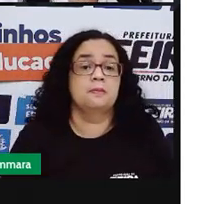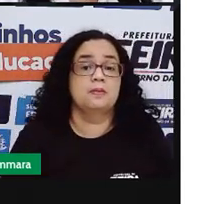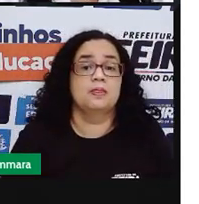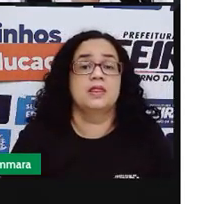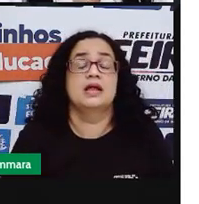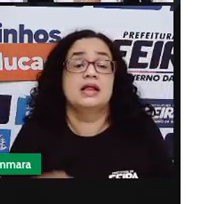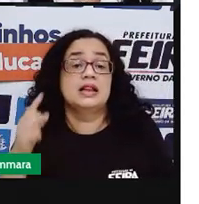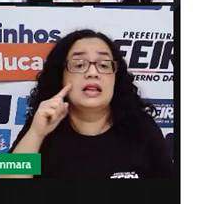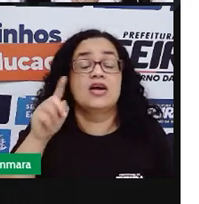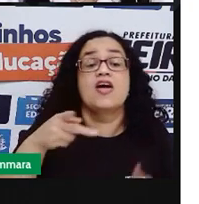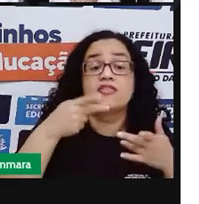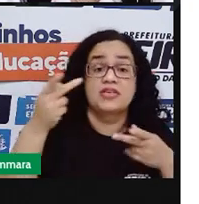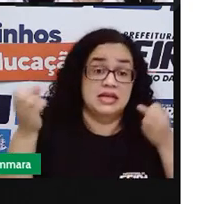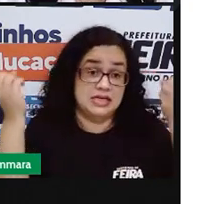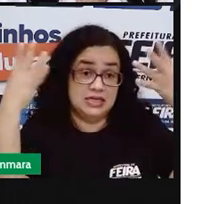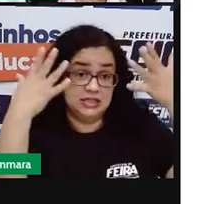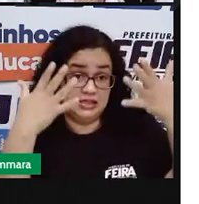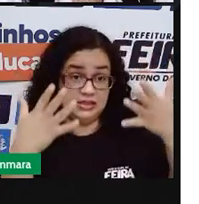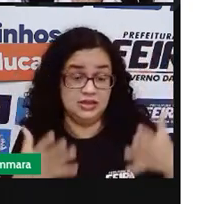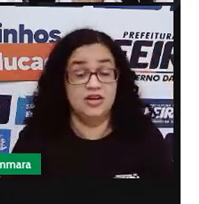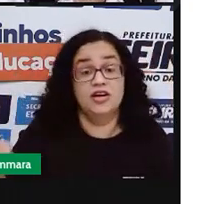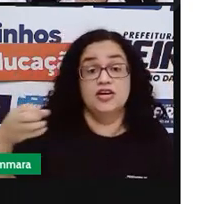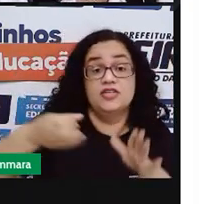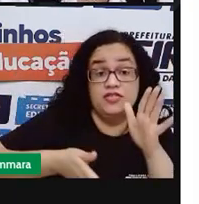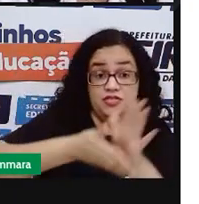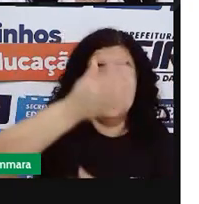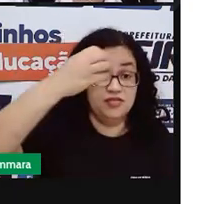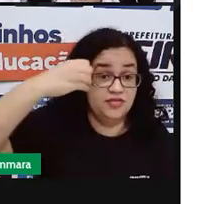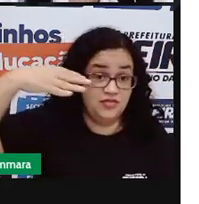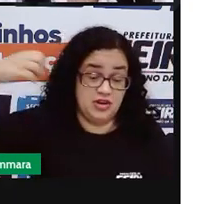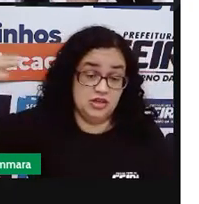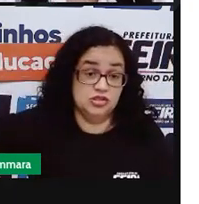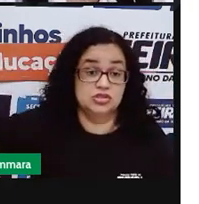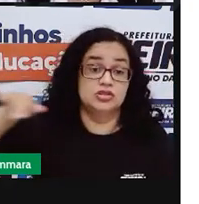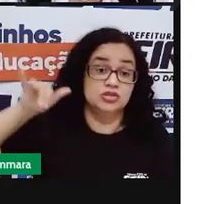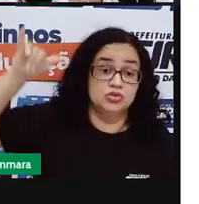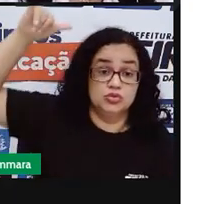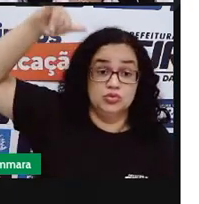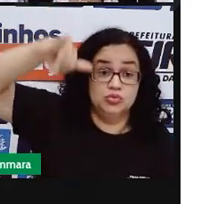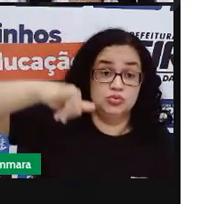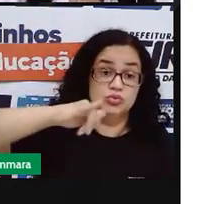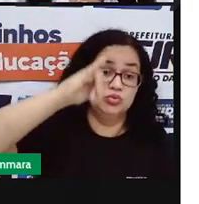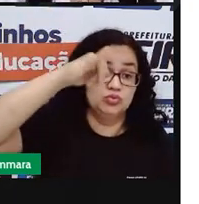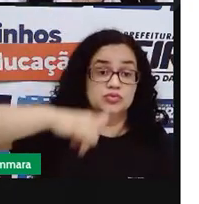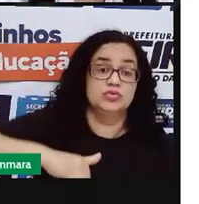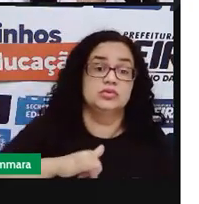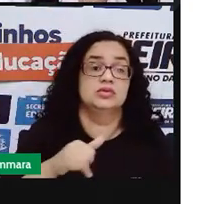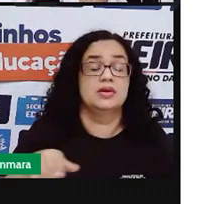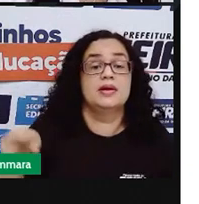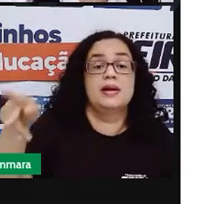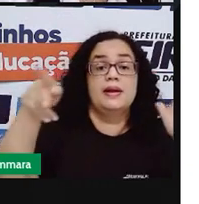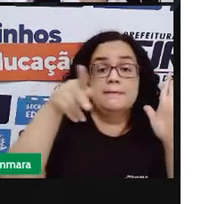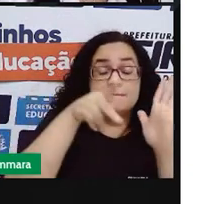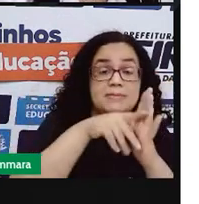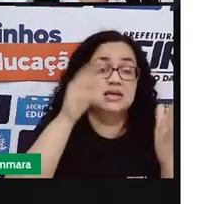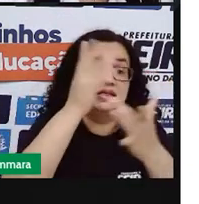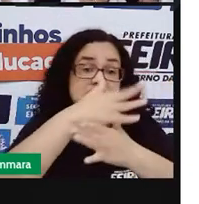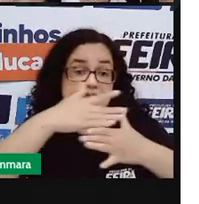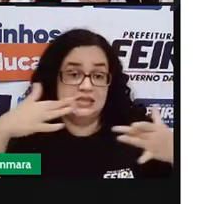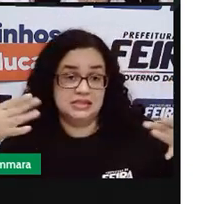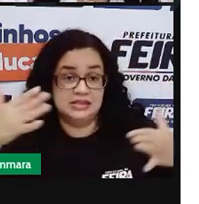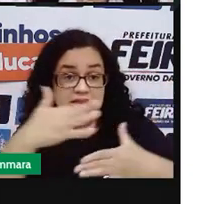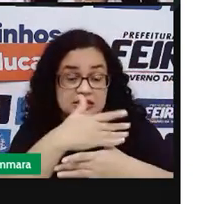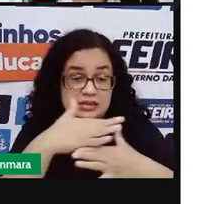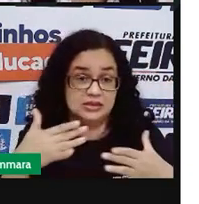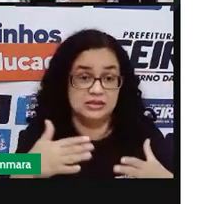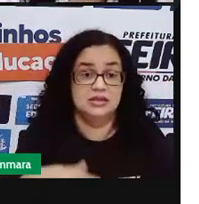Aqui está falando sobre viagens aéreas. A aeroporto, que a cidade vista de